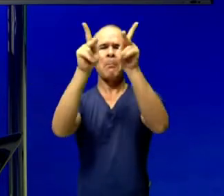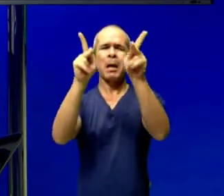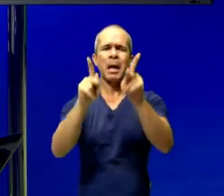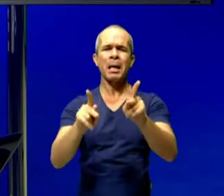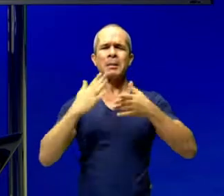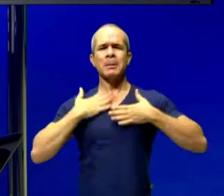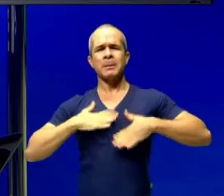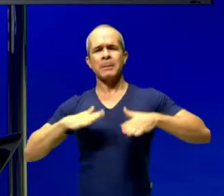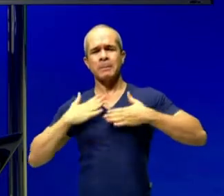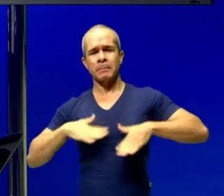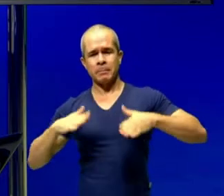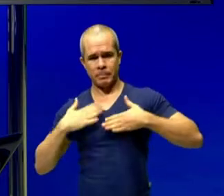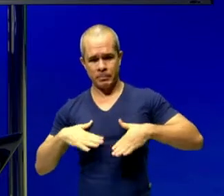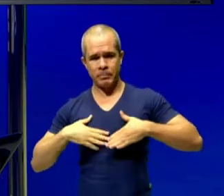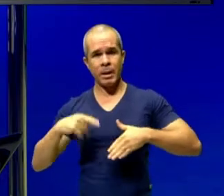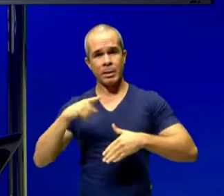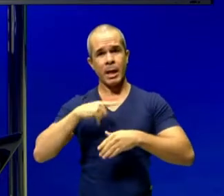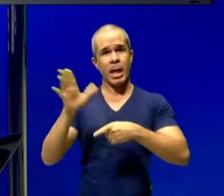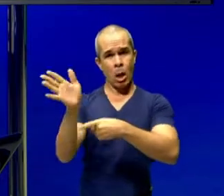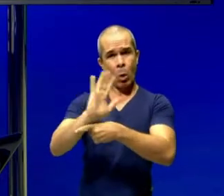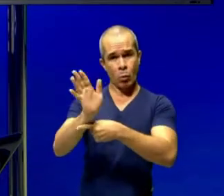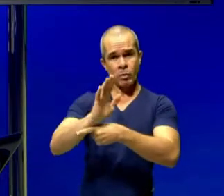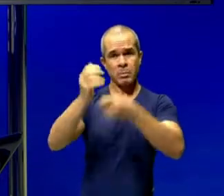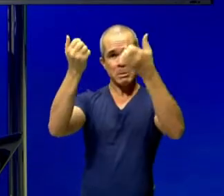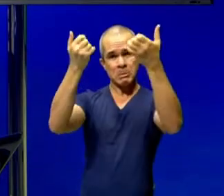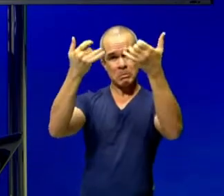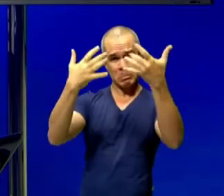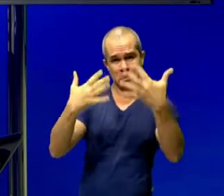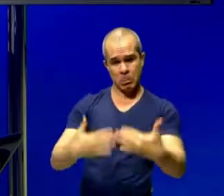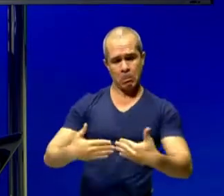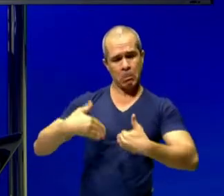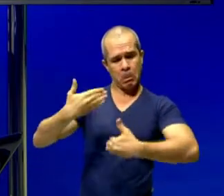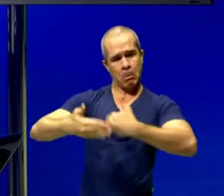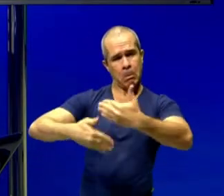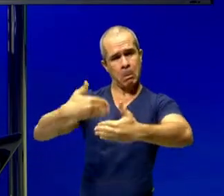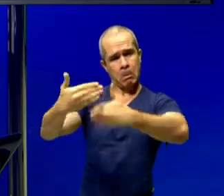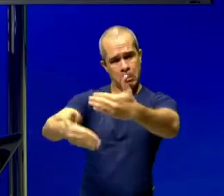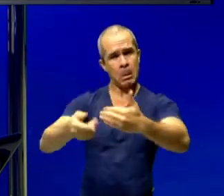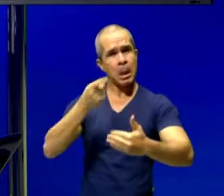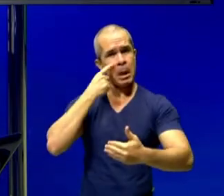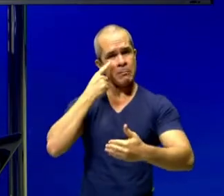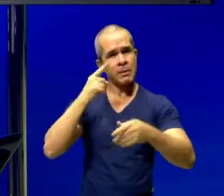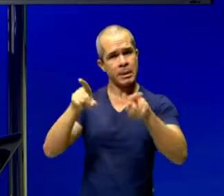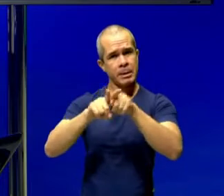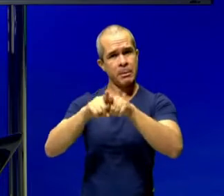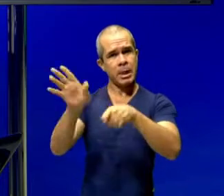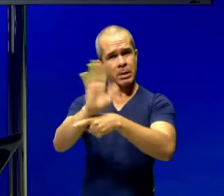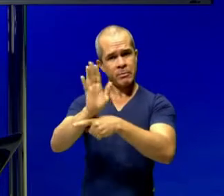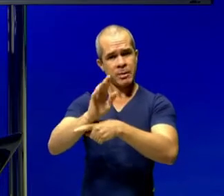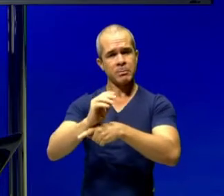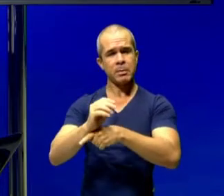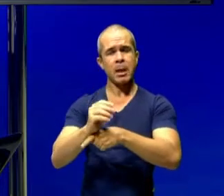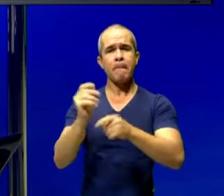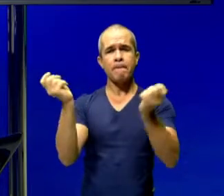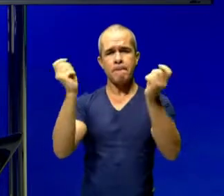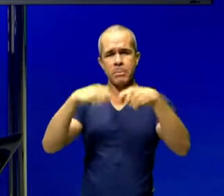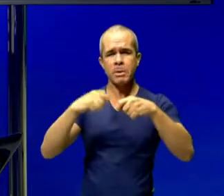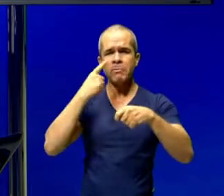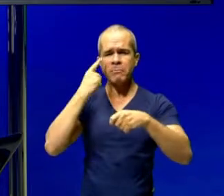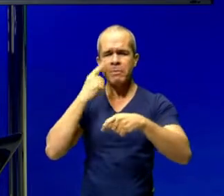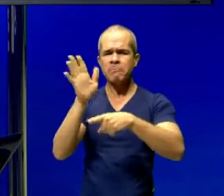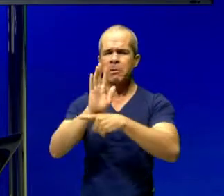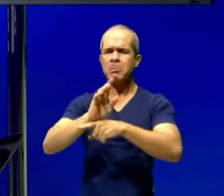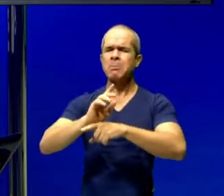Esses dias assisti um vídeo na Netflix sobre esse processo. Então, vale a pena vocês buscarem recursos audiovisuais aí, que tem